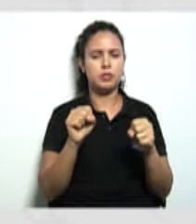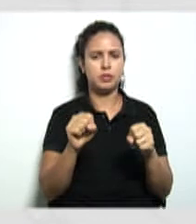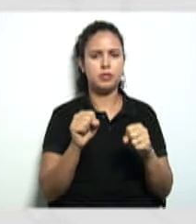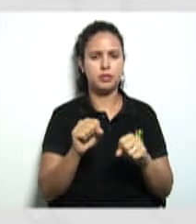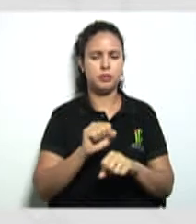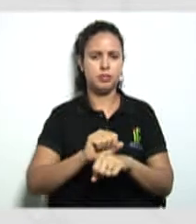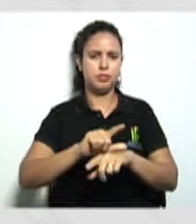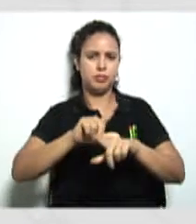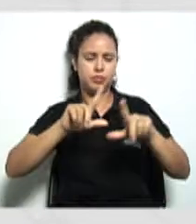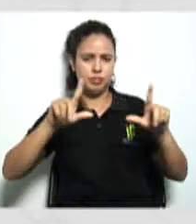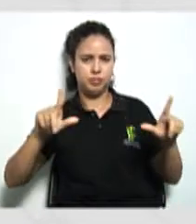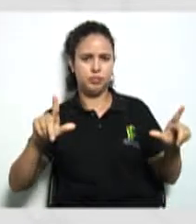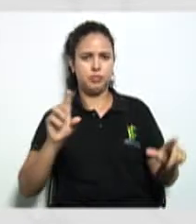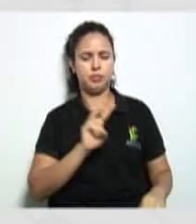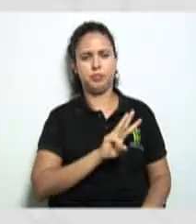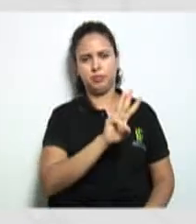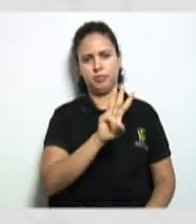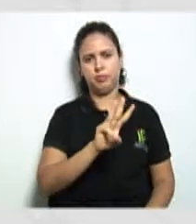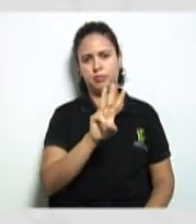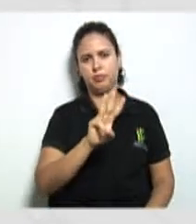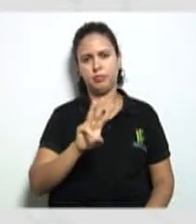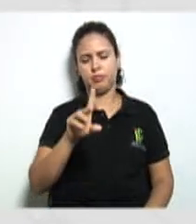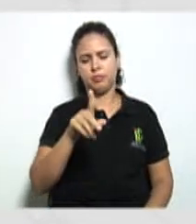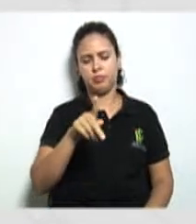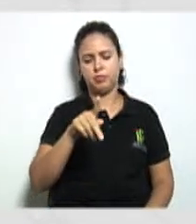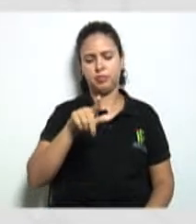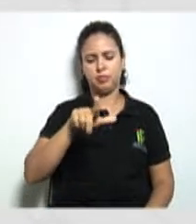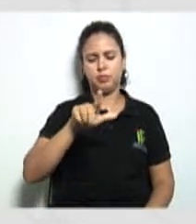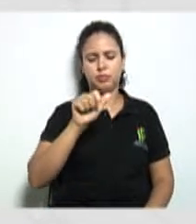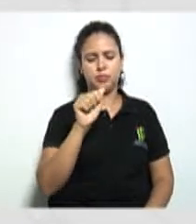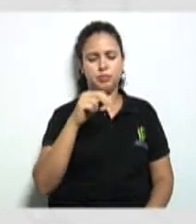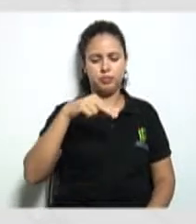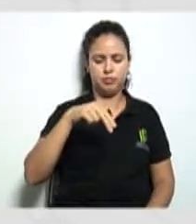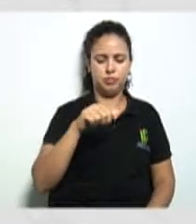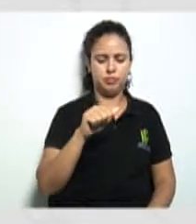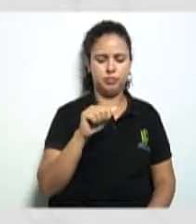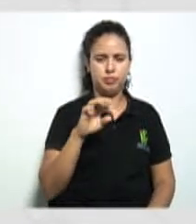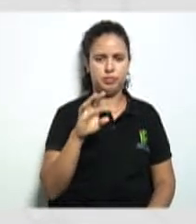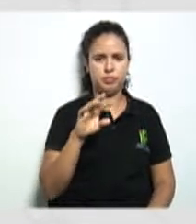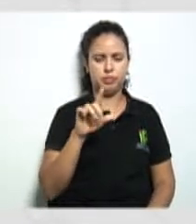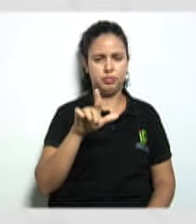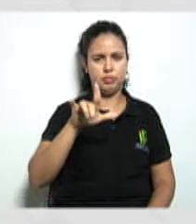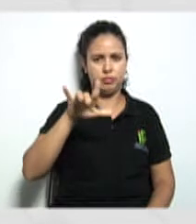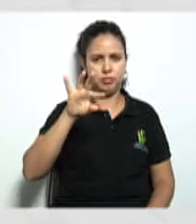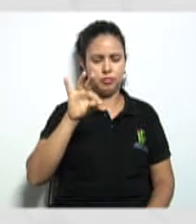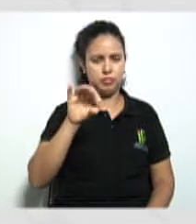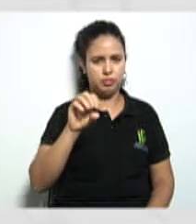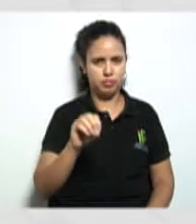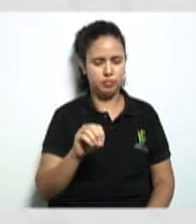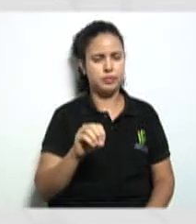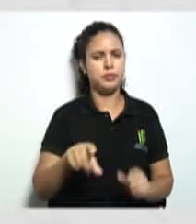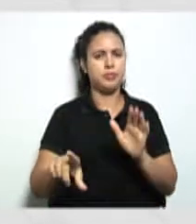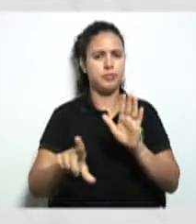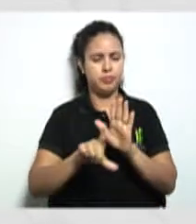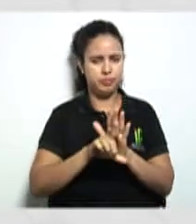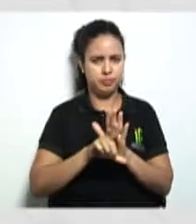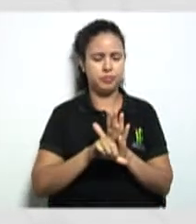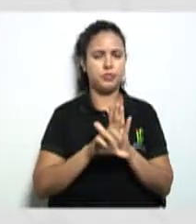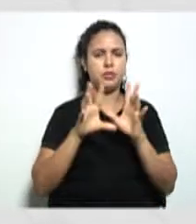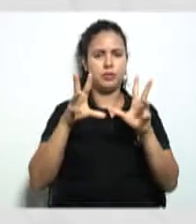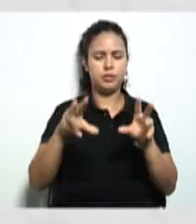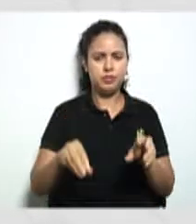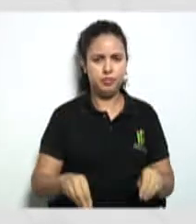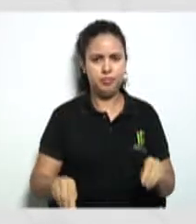site do Planalto que é o site que a gente recomenda para todos vocês acessarem a legislação pertinente toda